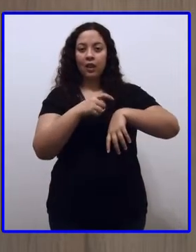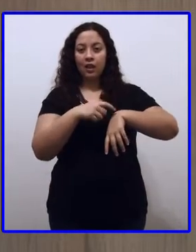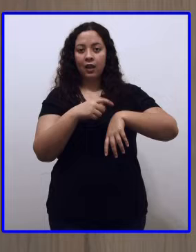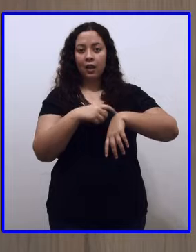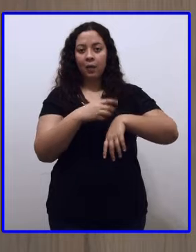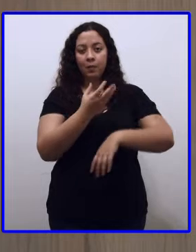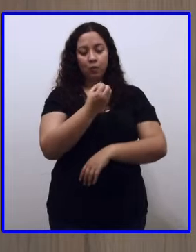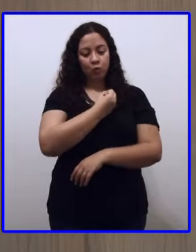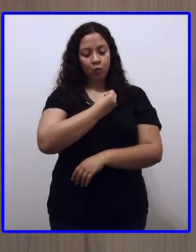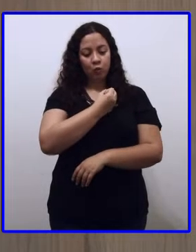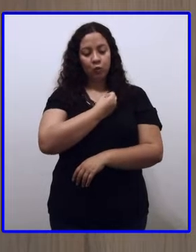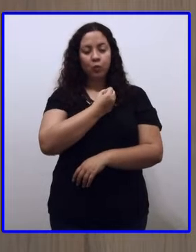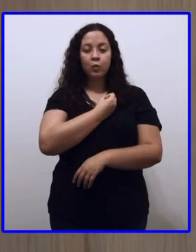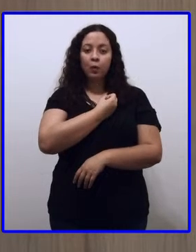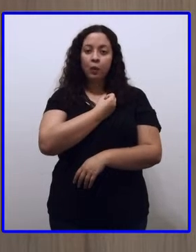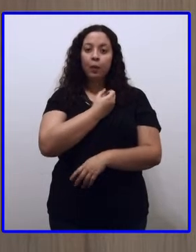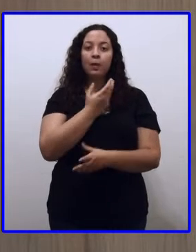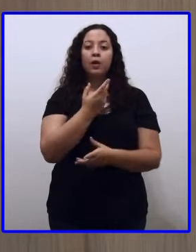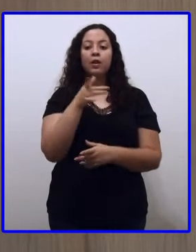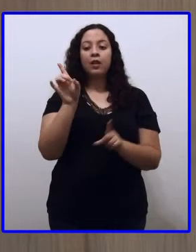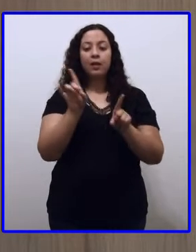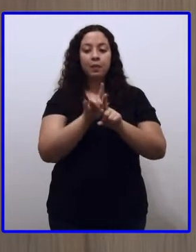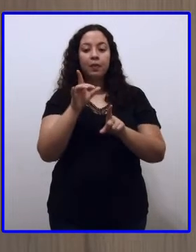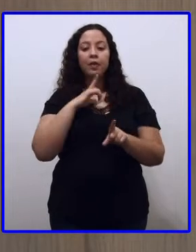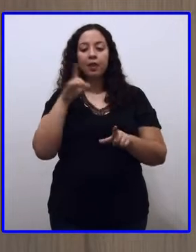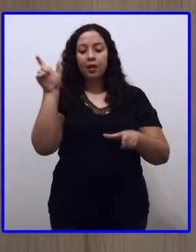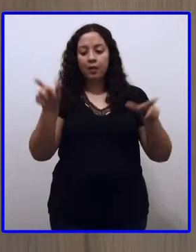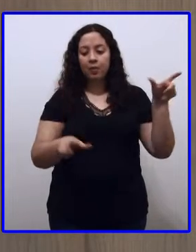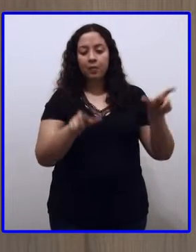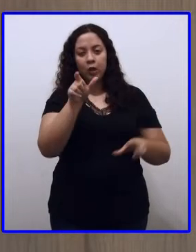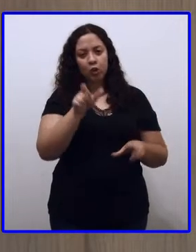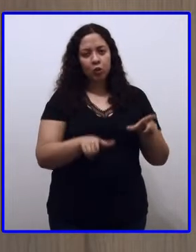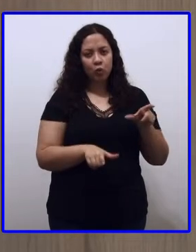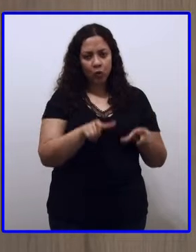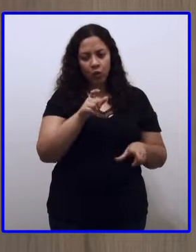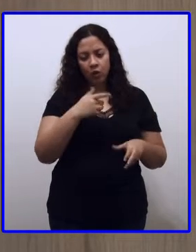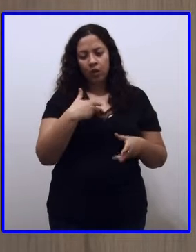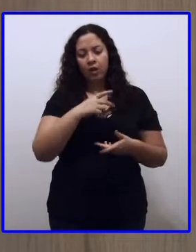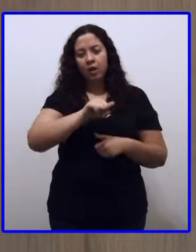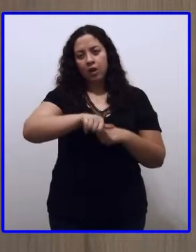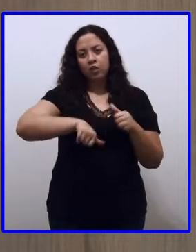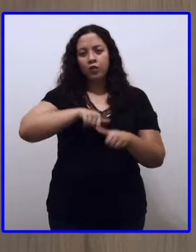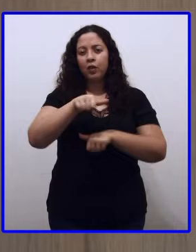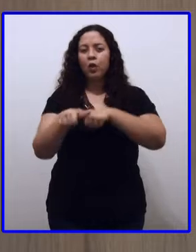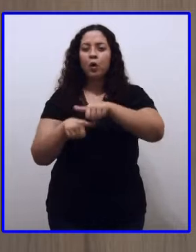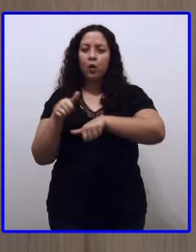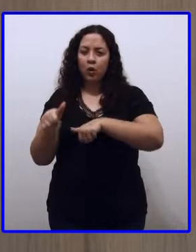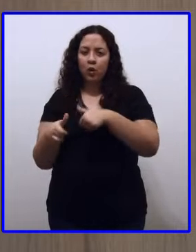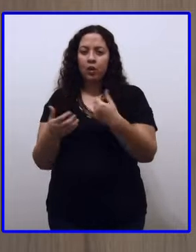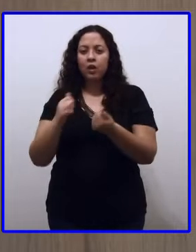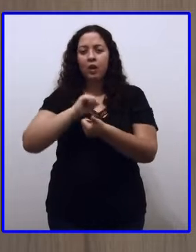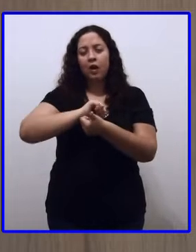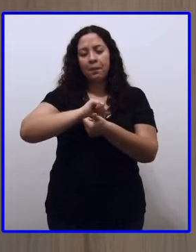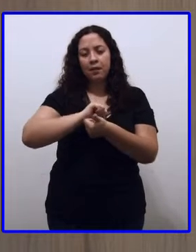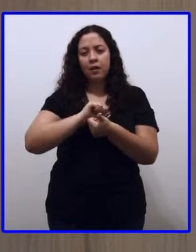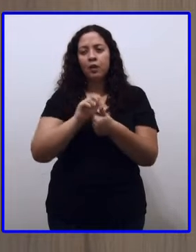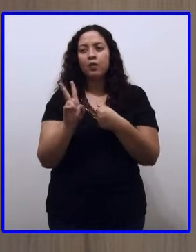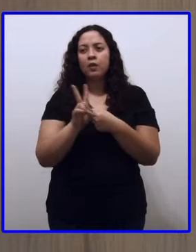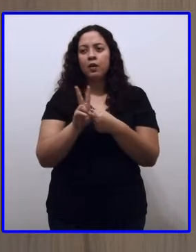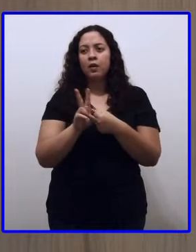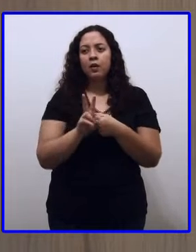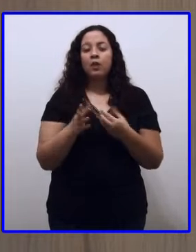com o número, com as pessoas, pessoas gramaticais. Tenho a primeira, a segunda e a terceira conjugação.